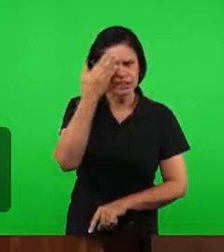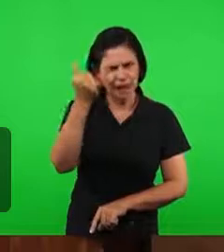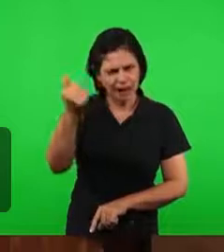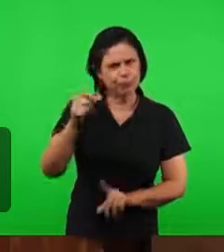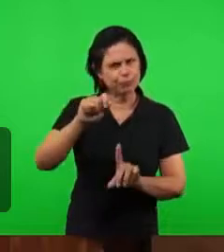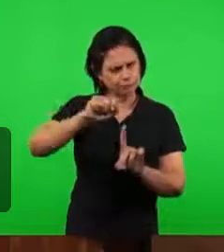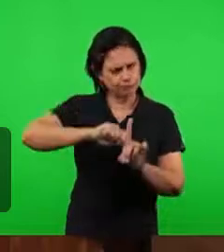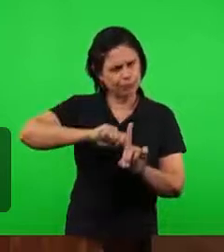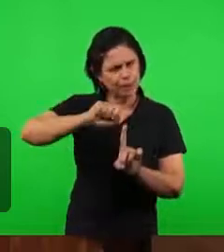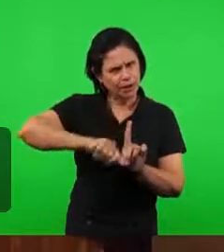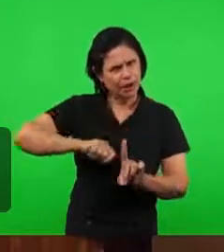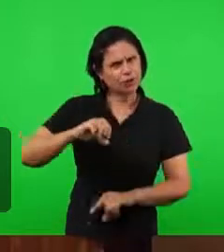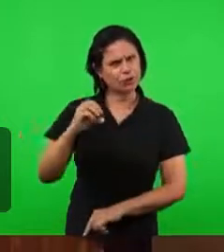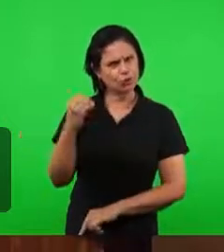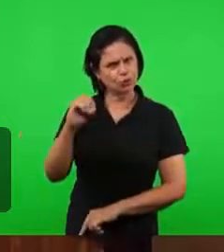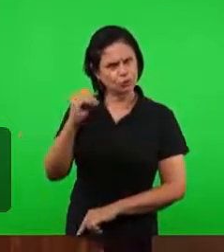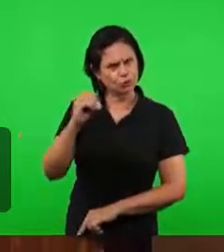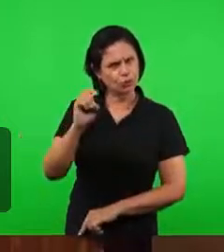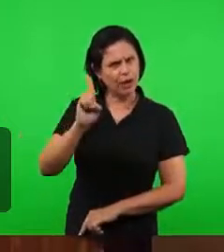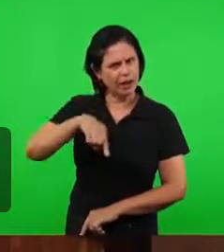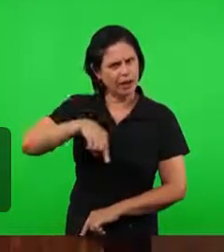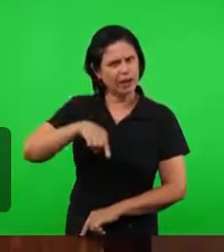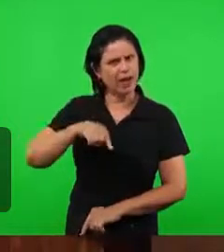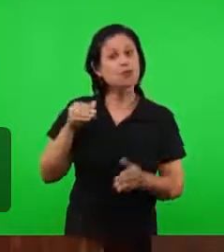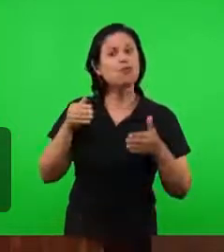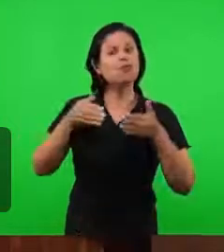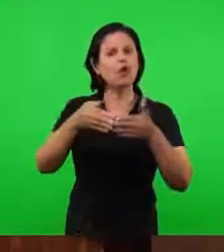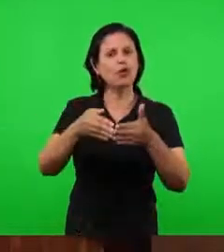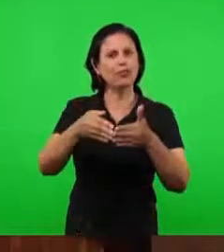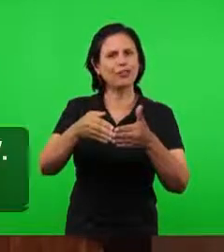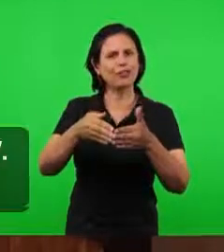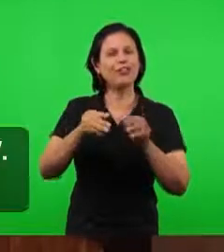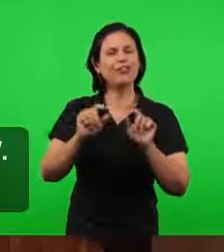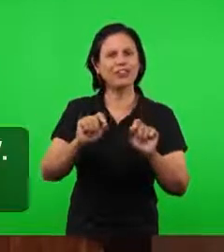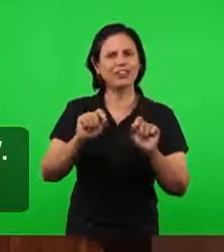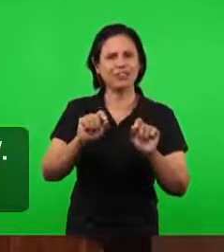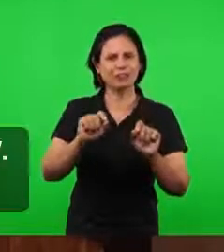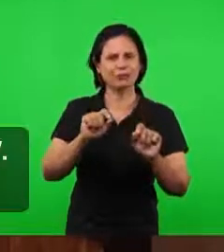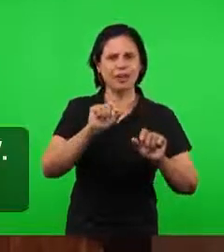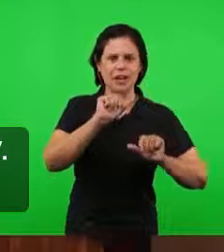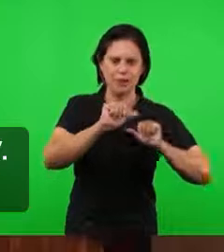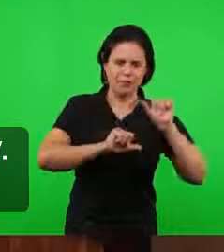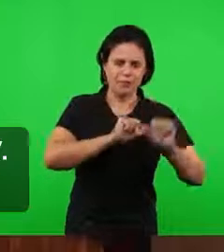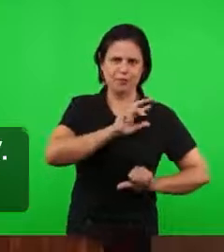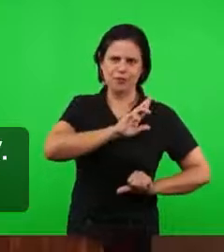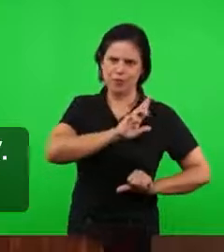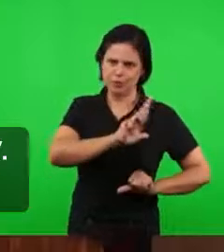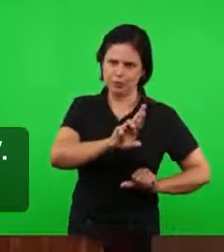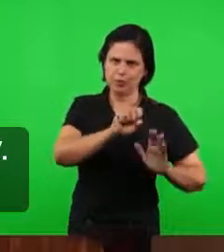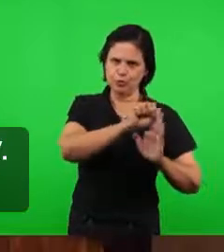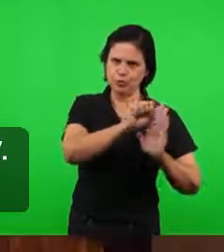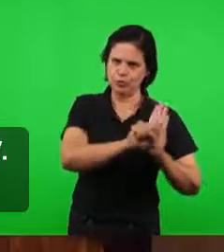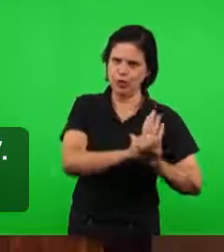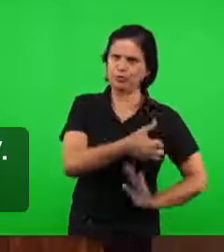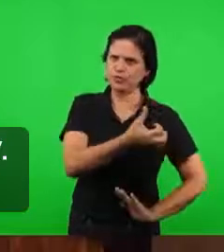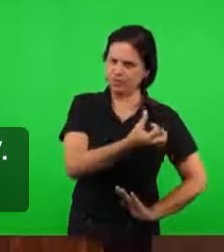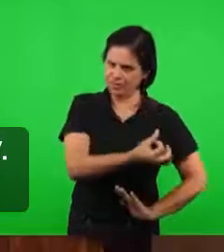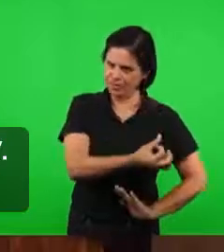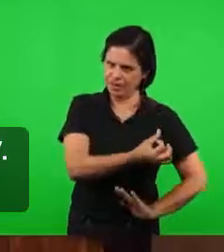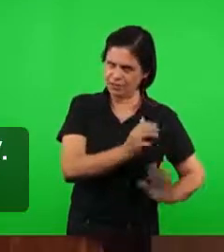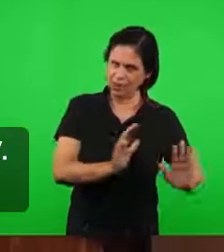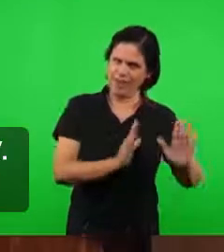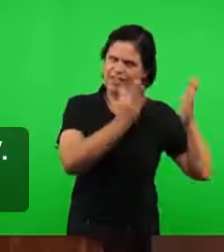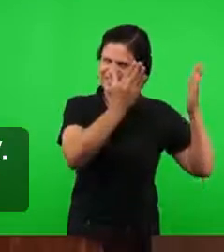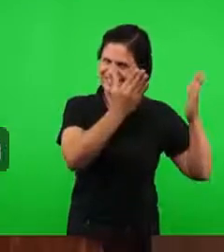outubro é o mês que se comemora a reforma religiosa do século XVI.